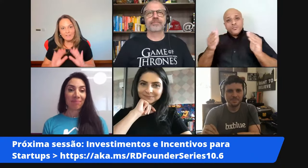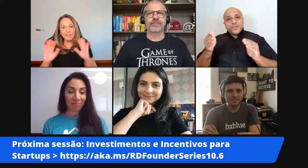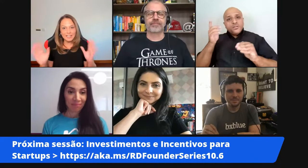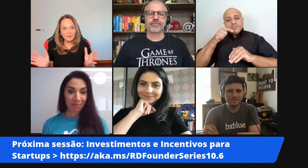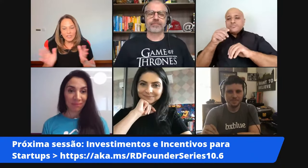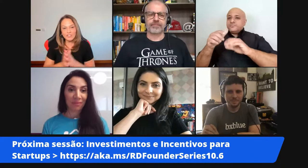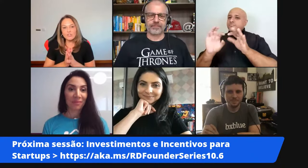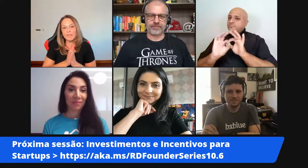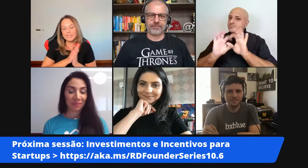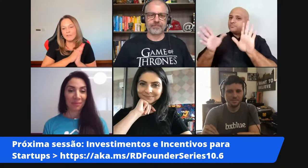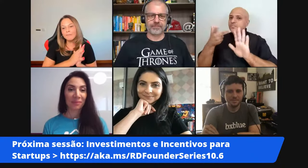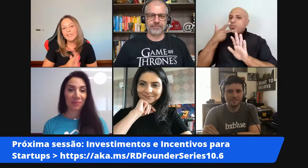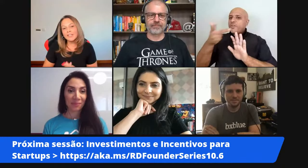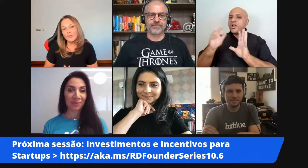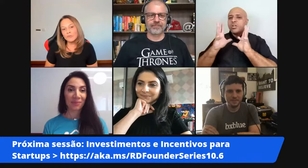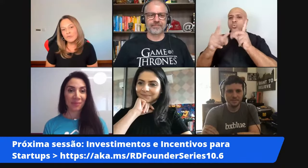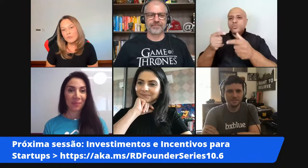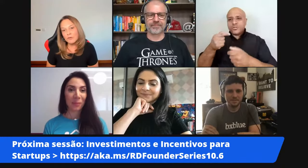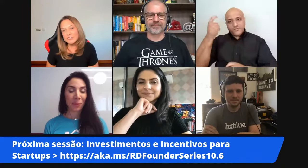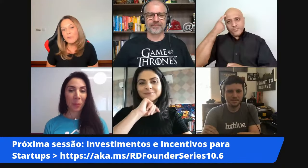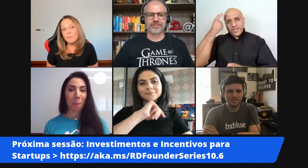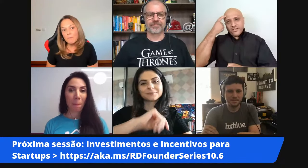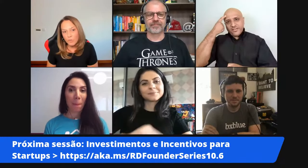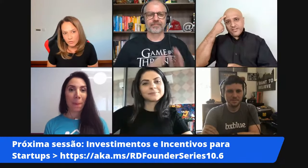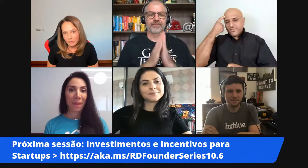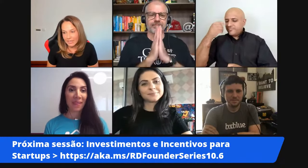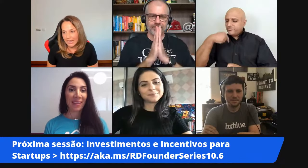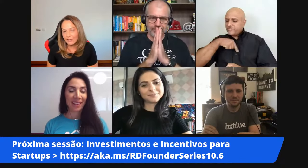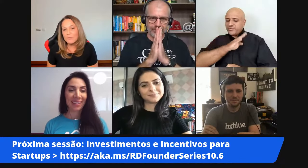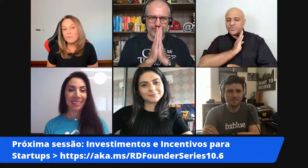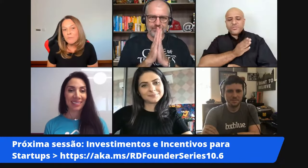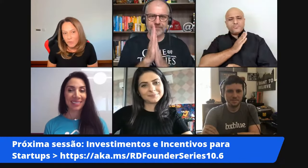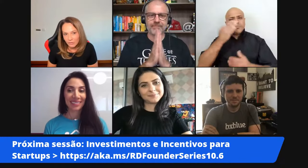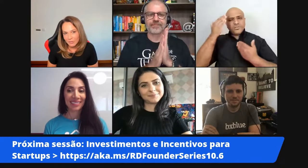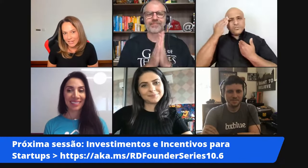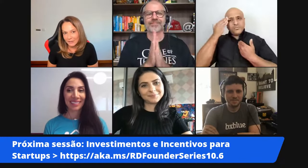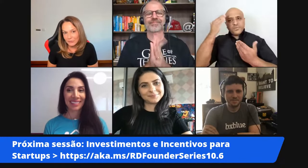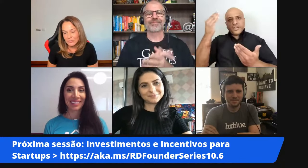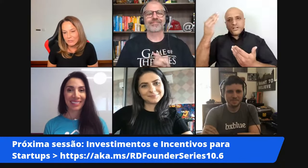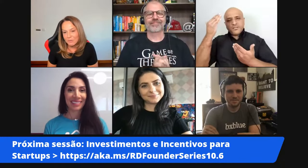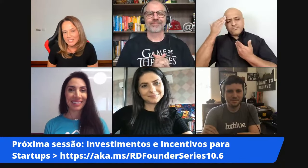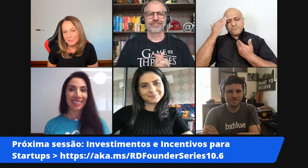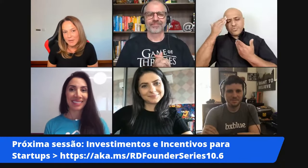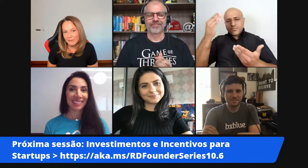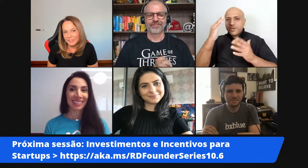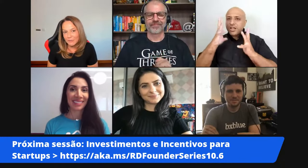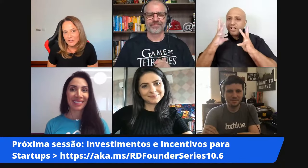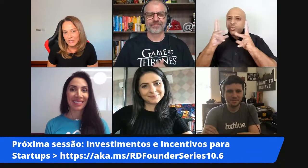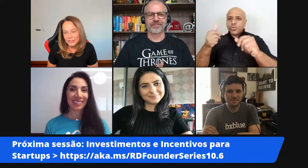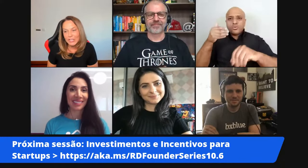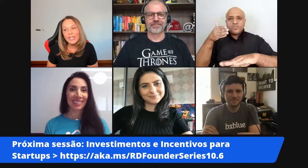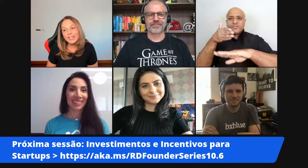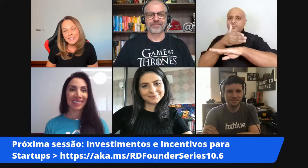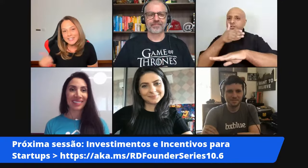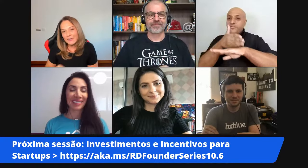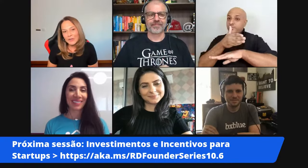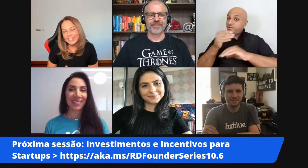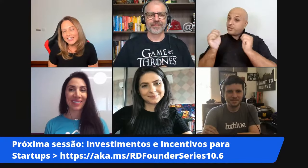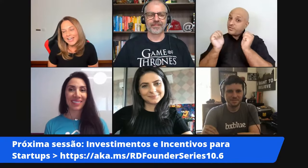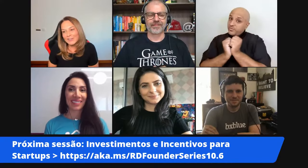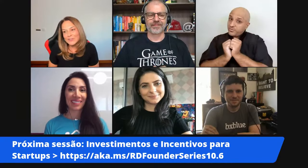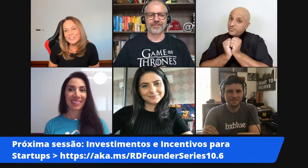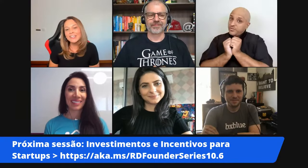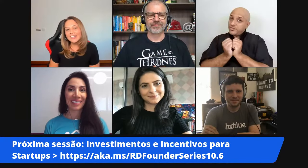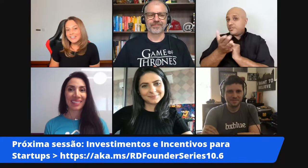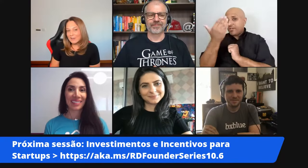expor e falar tudo o a gente pensa então no fundo do meu coração muito obrigada muito obrigada a todos que participaram aqui com a gente sigam